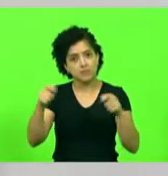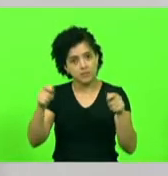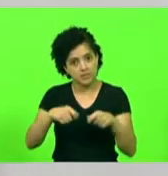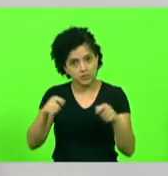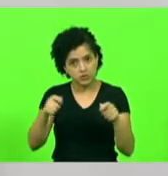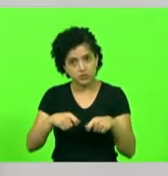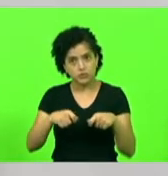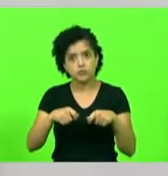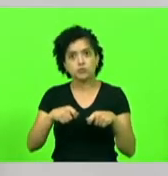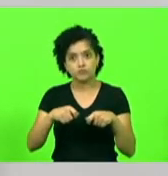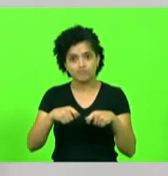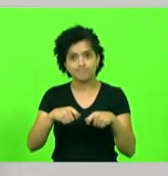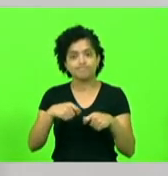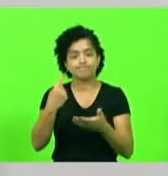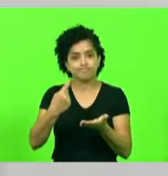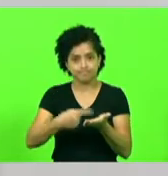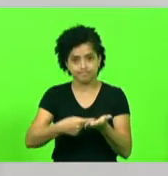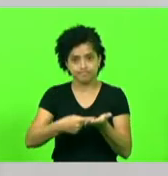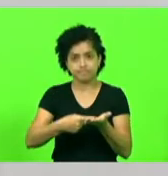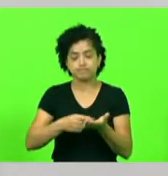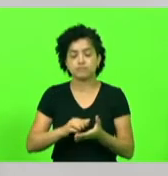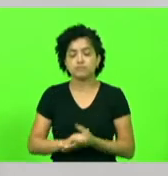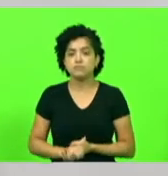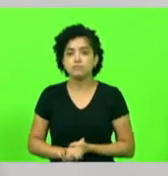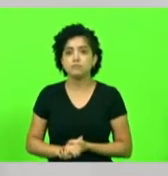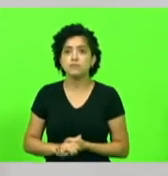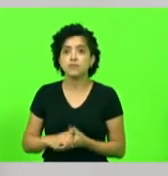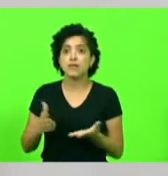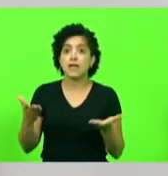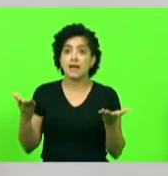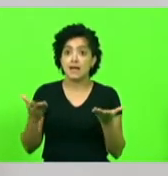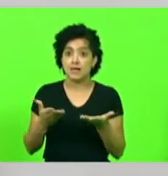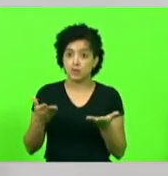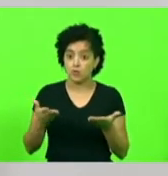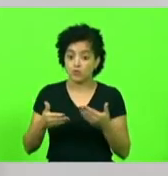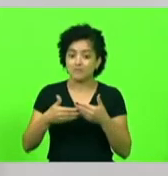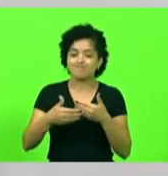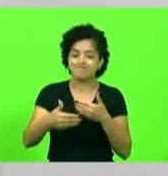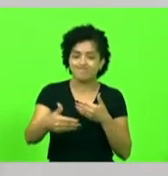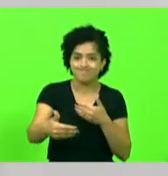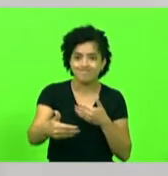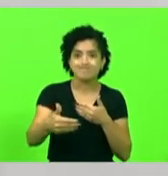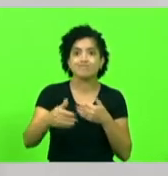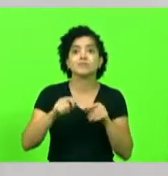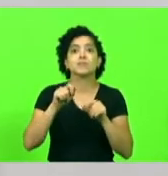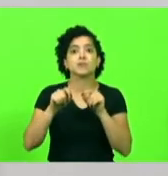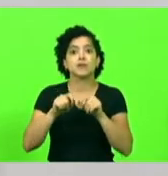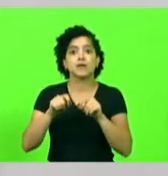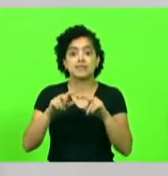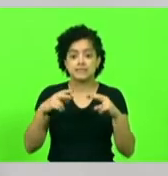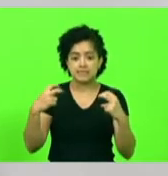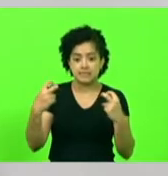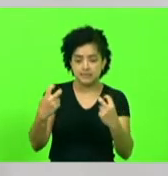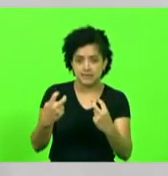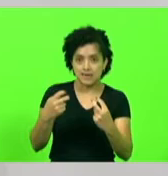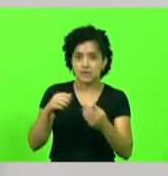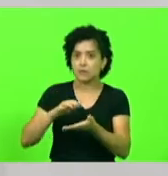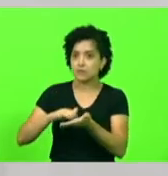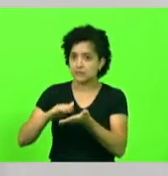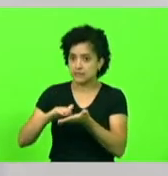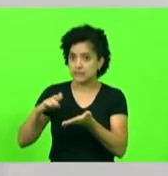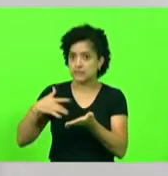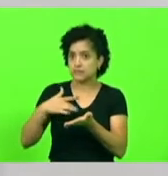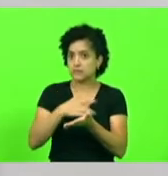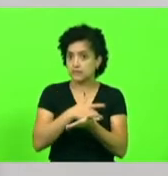tivesse validade. Agora, nós temos um passo grande a dar, que é sentar com a Secretaria de Estado da Saúde,